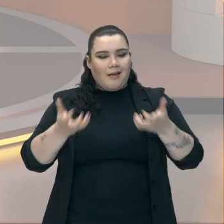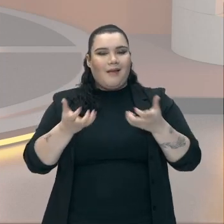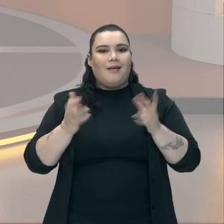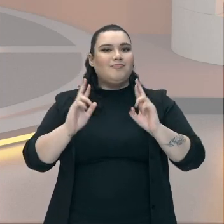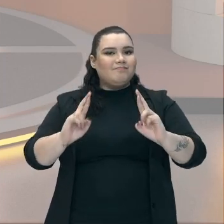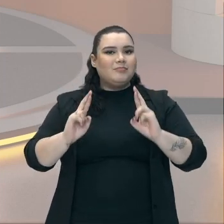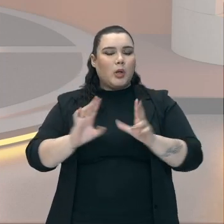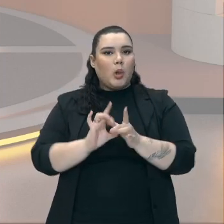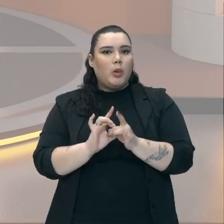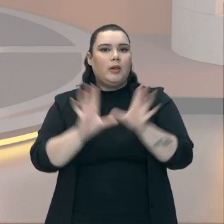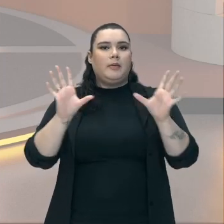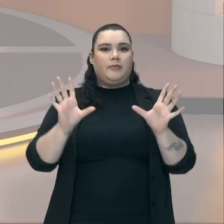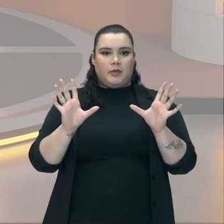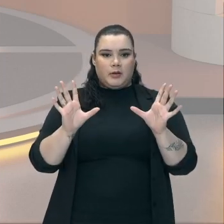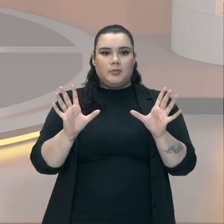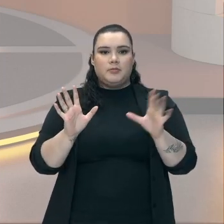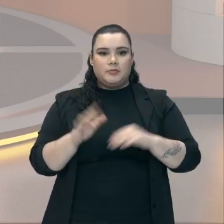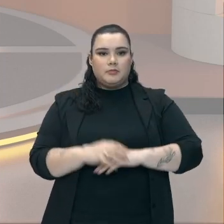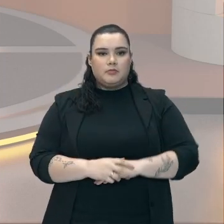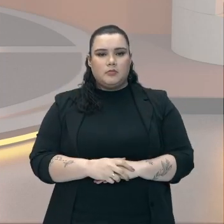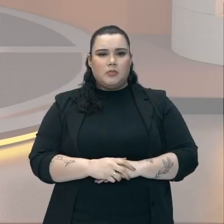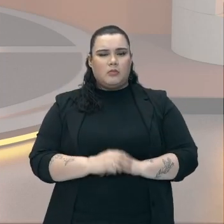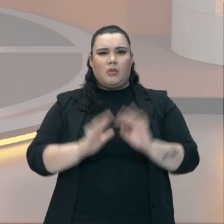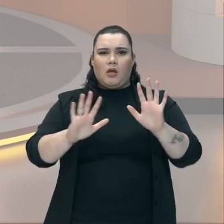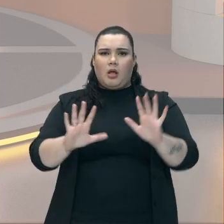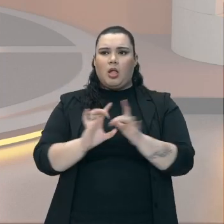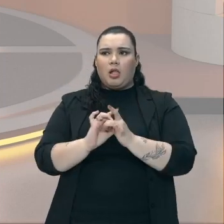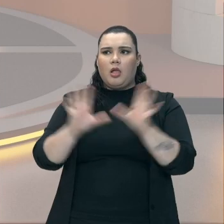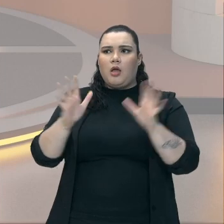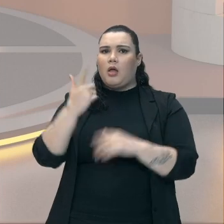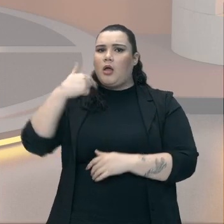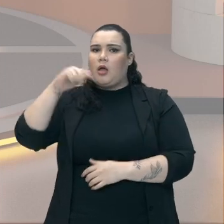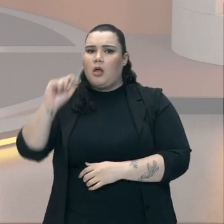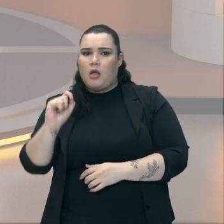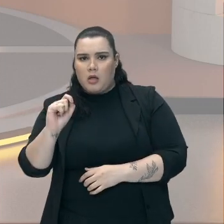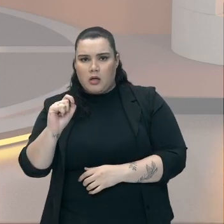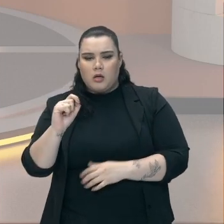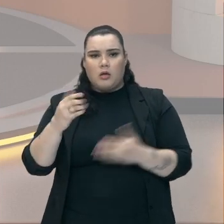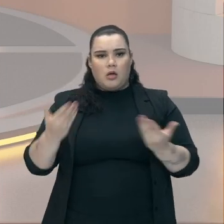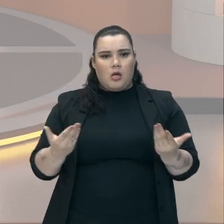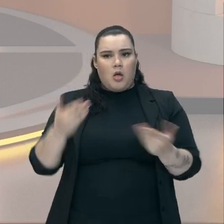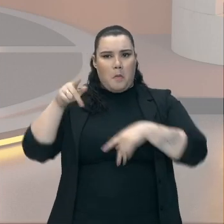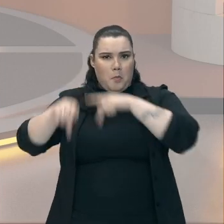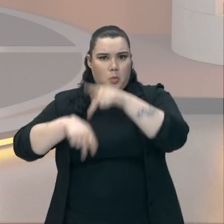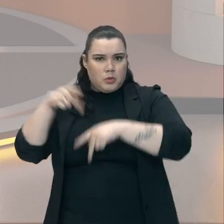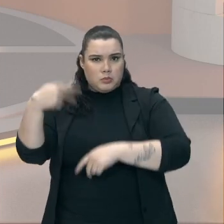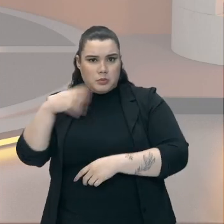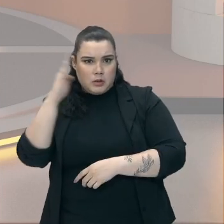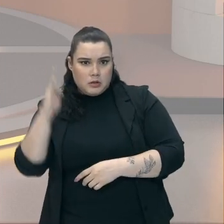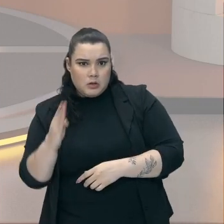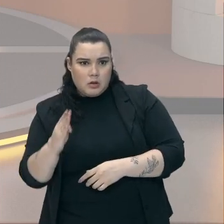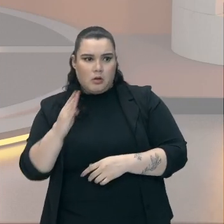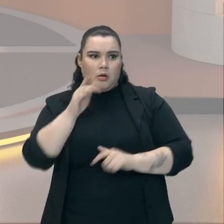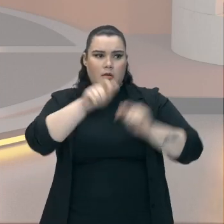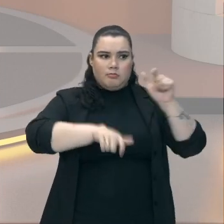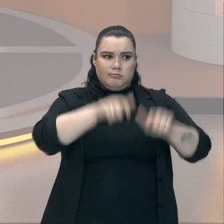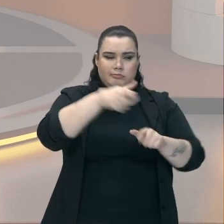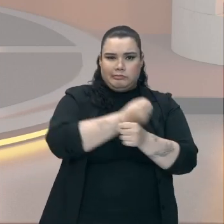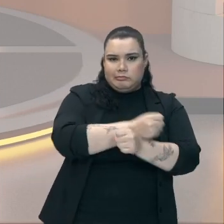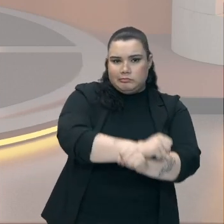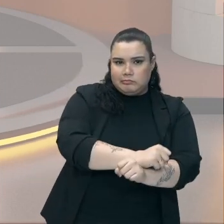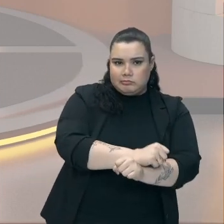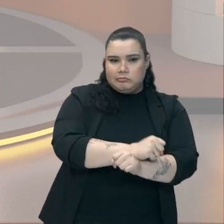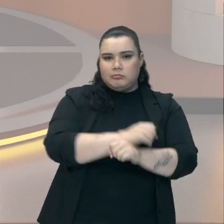Quem que queria liberdade? A população brasileira Em geral? Os escravizados? As pessoas que eram Mais pobres?